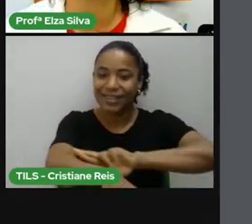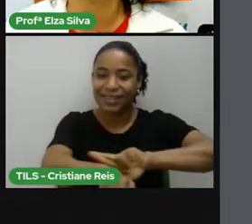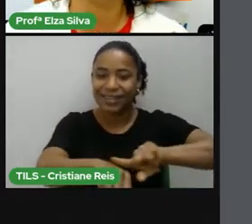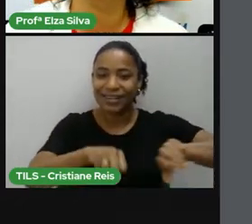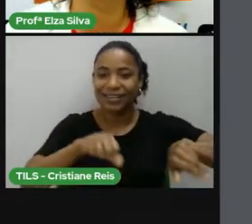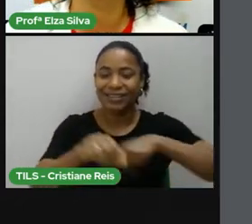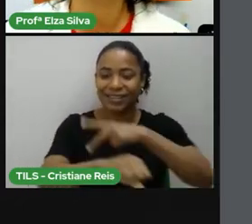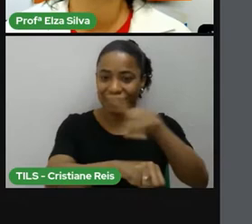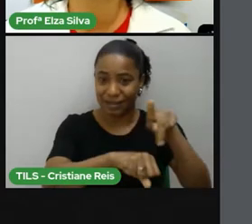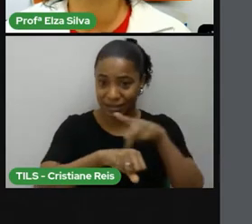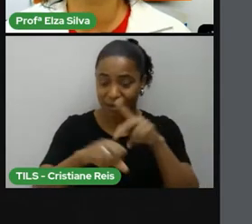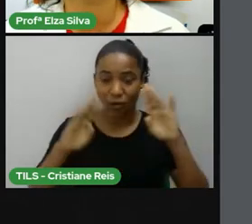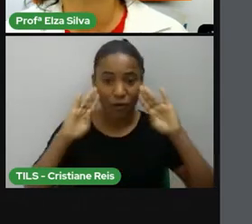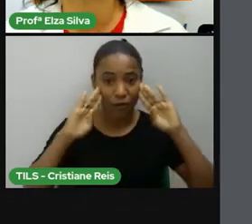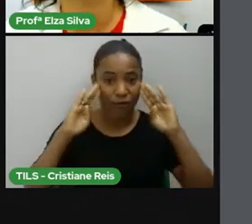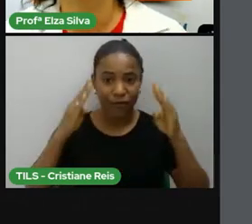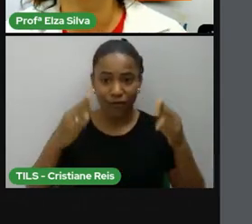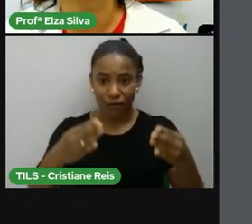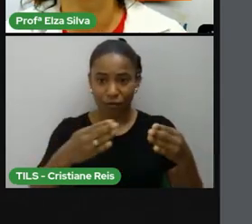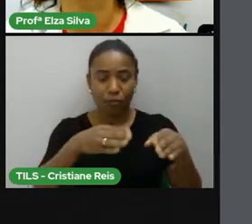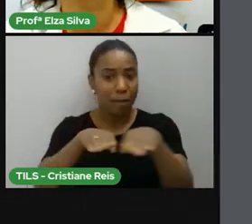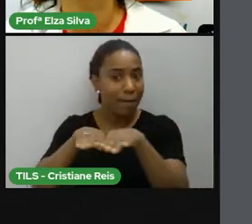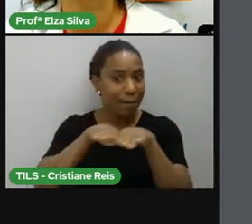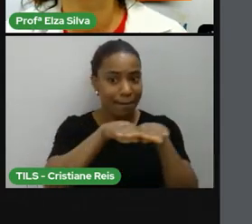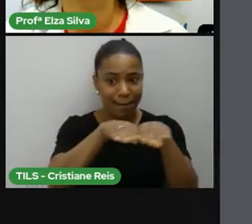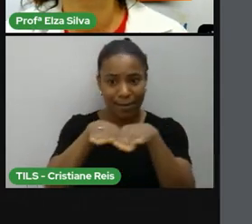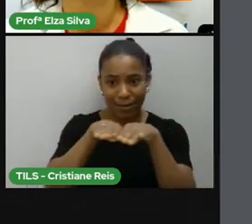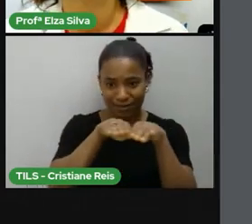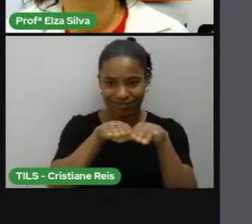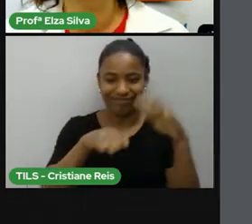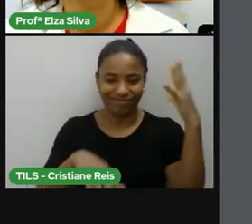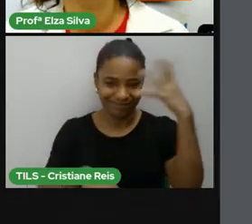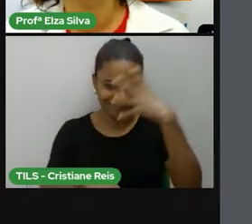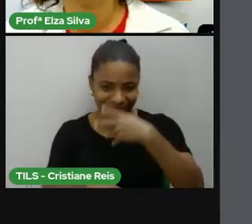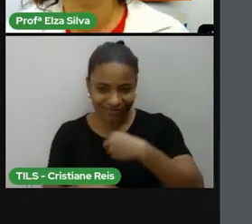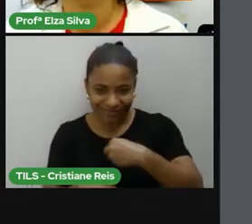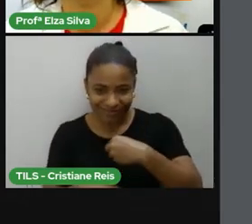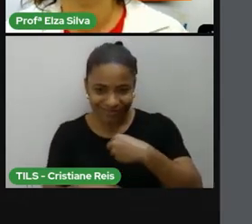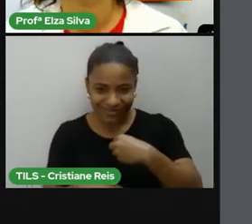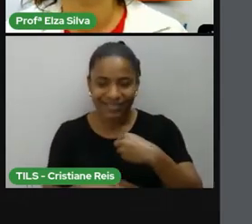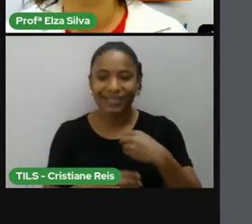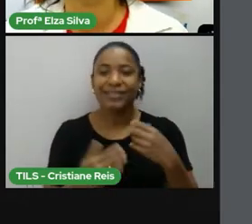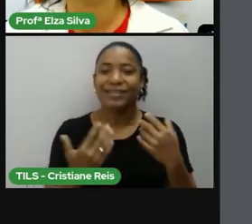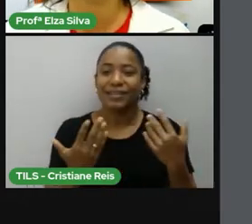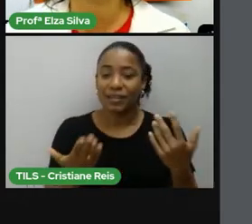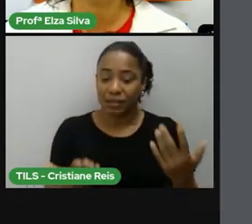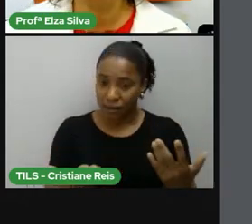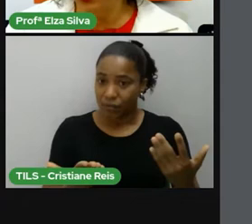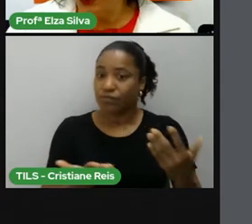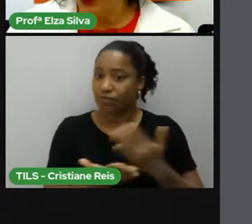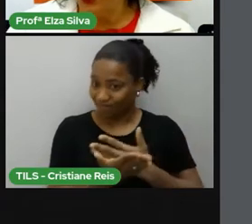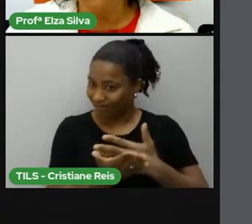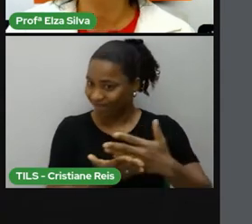mas com foco no padrão de beleza. Vamos começar a aventura de hoje?